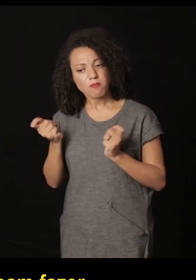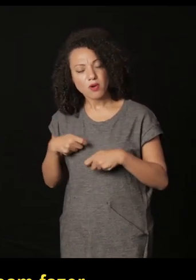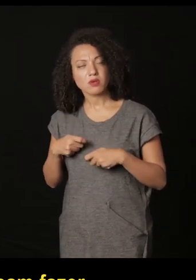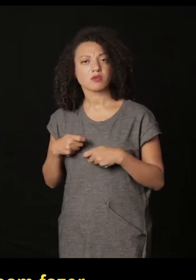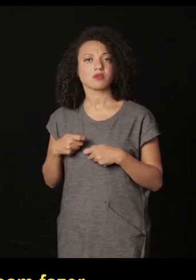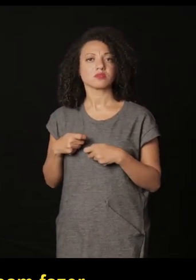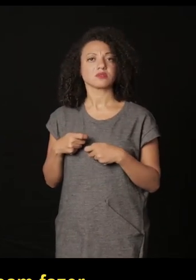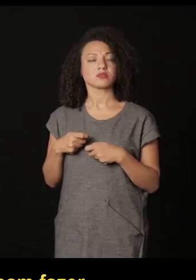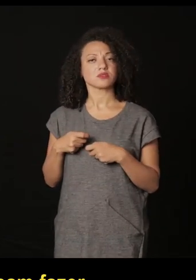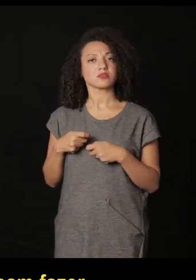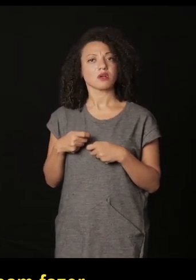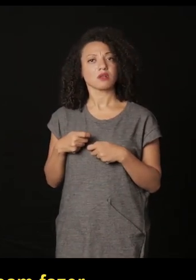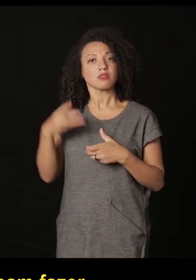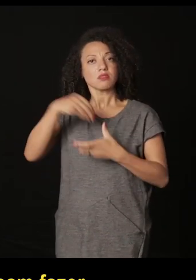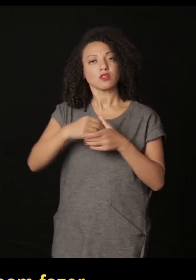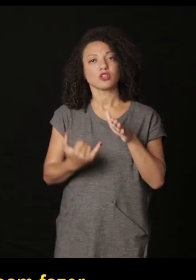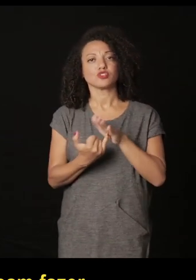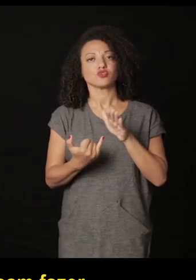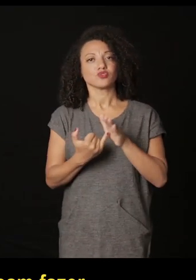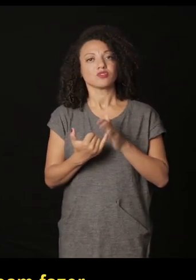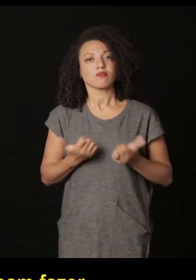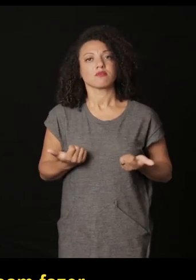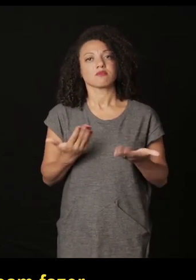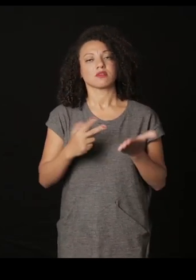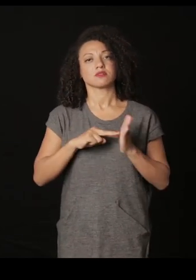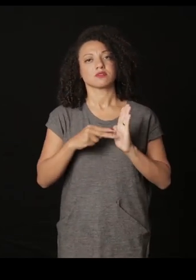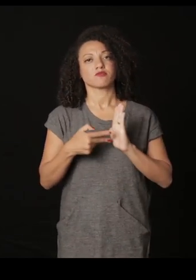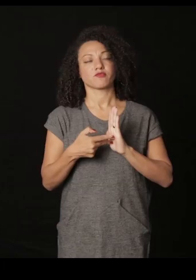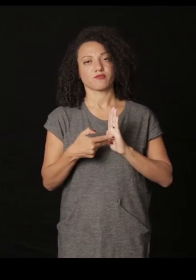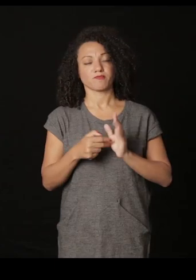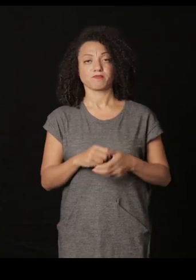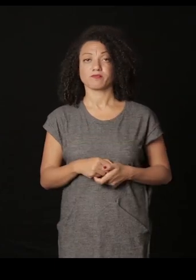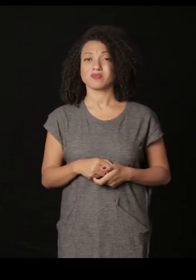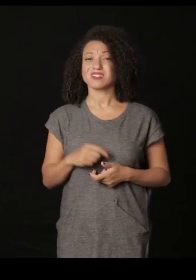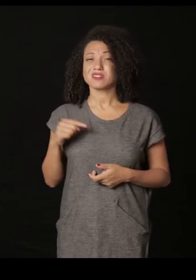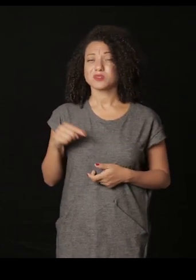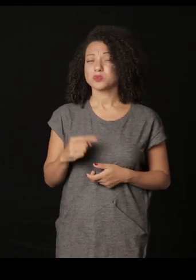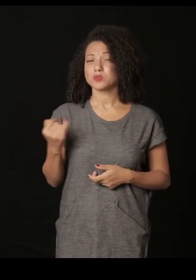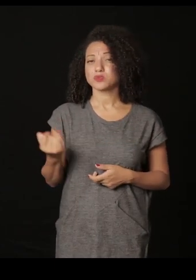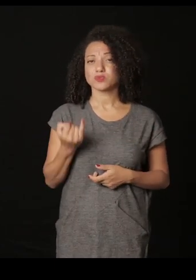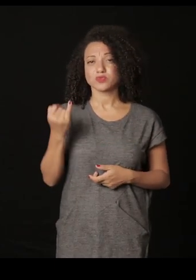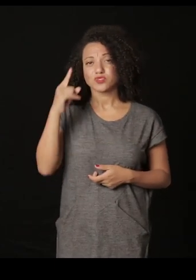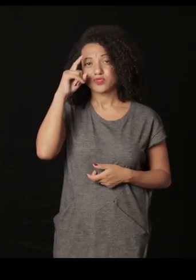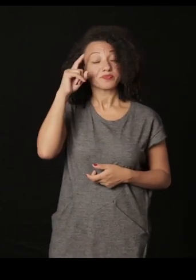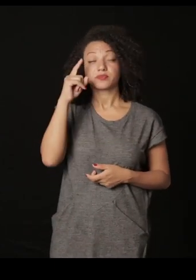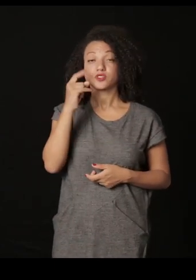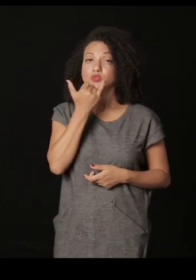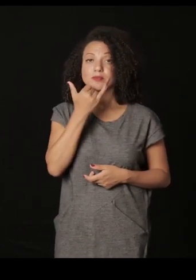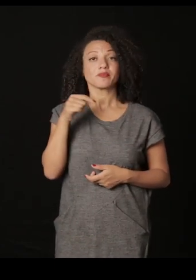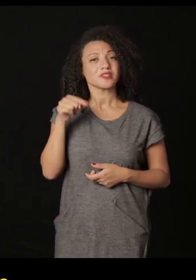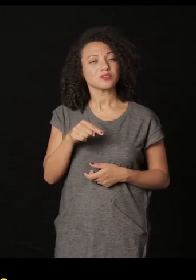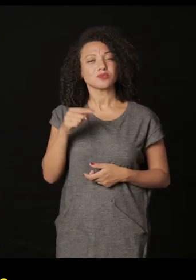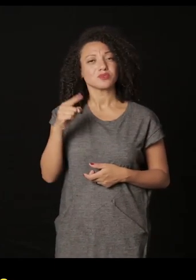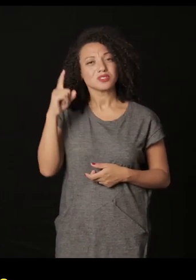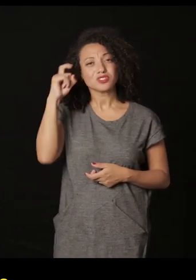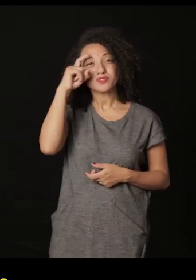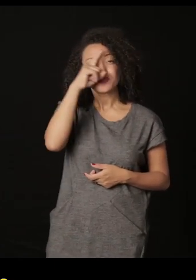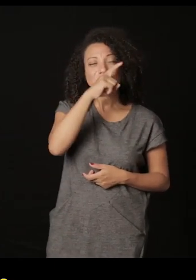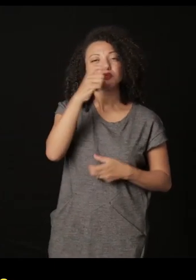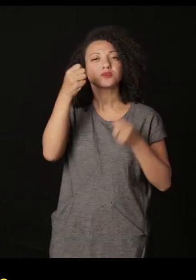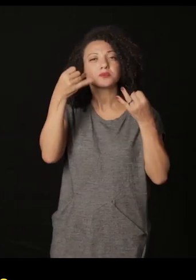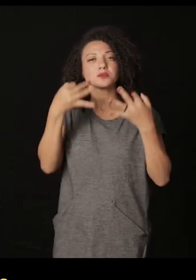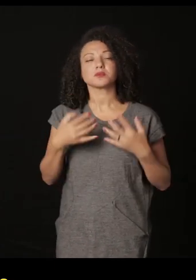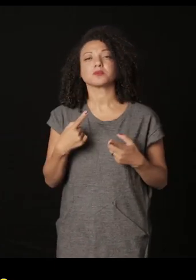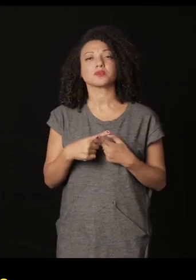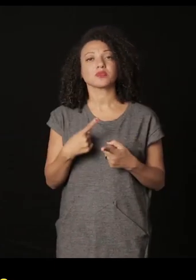minimamente possam fazer algum sentido dentro dessas instituições isso é hoje muito difícil inclusive